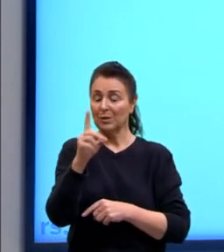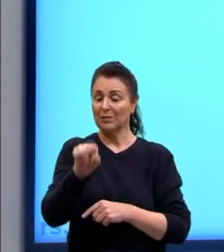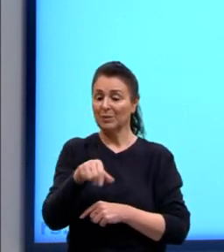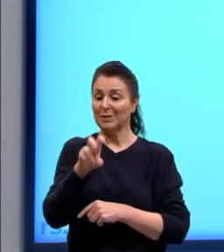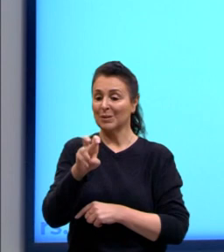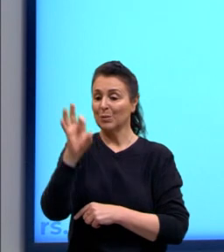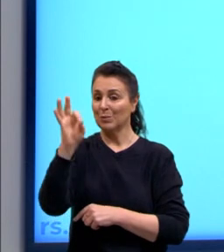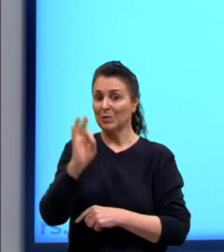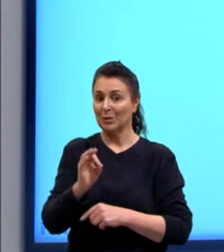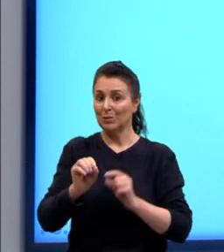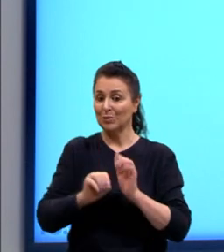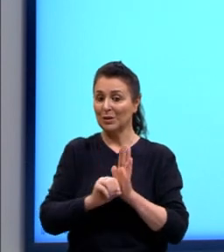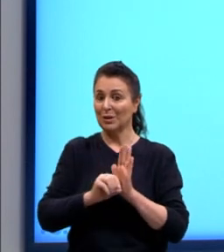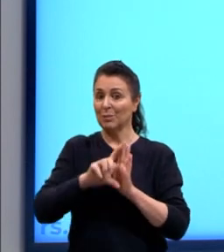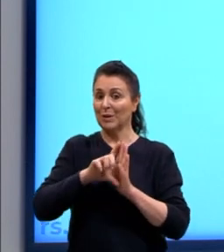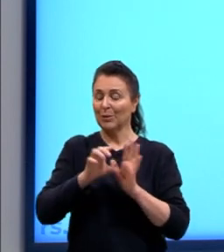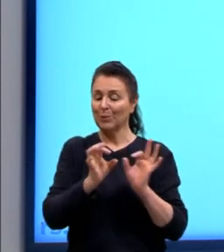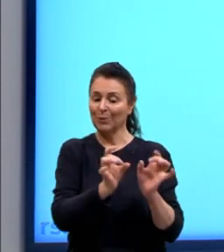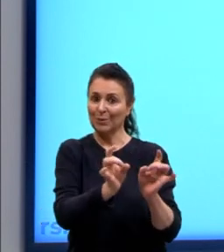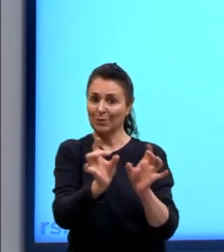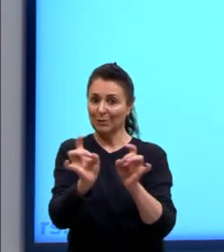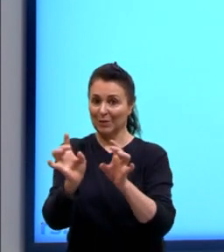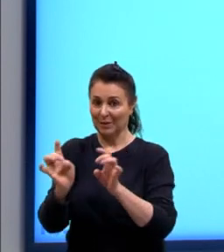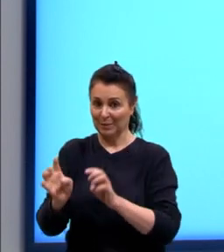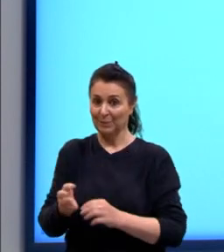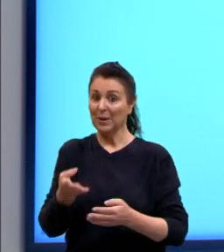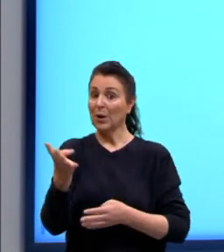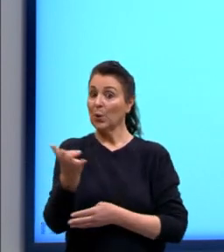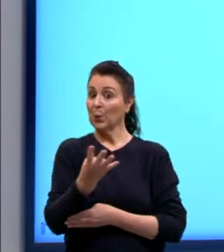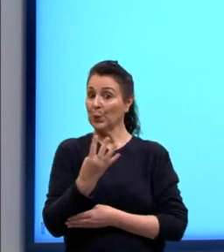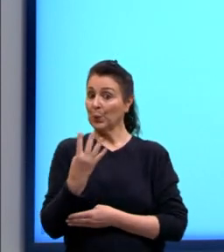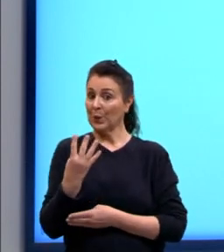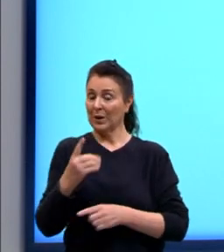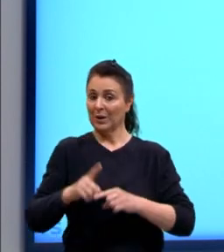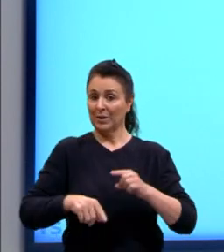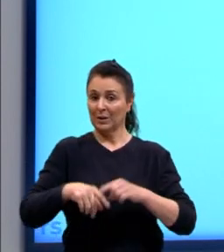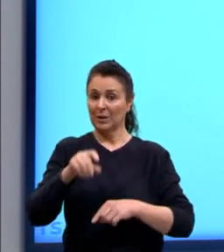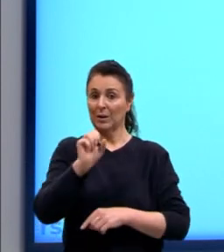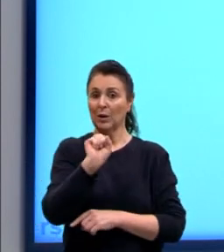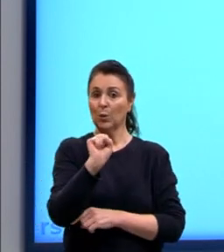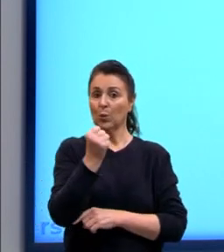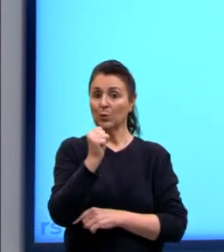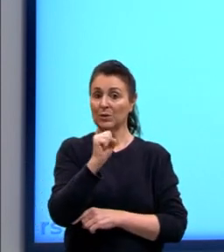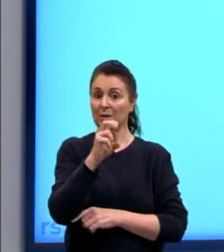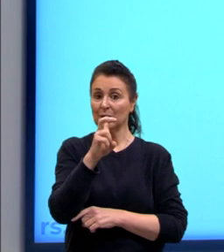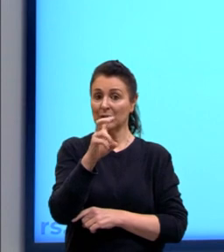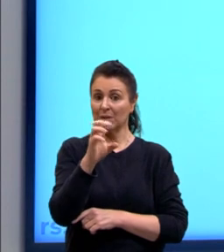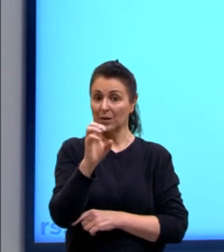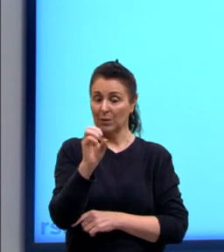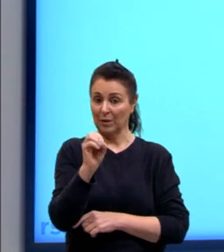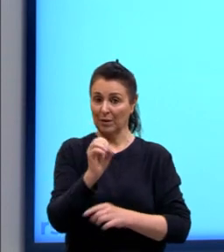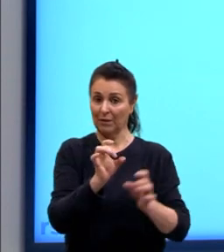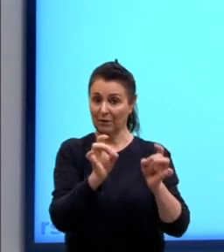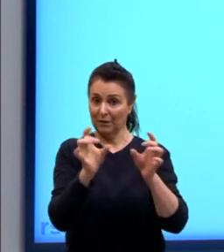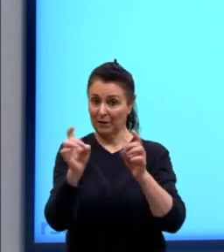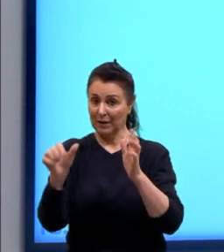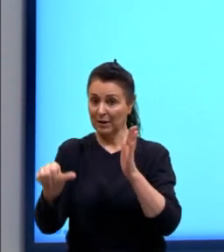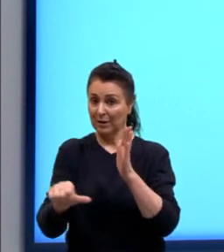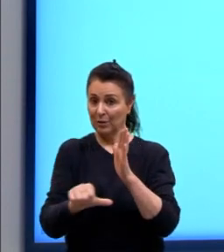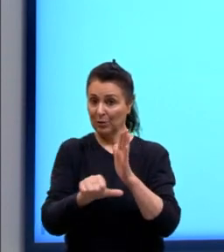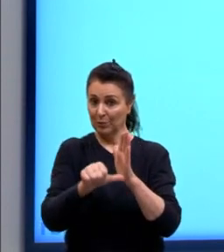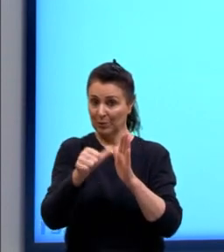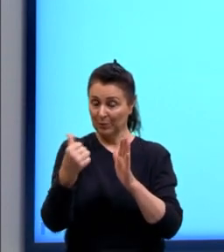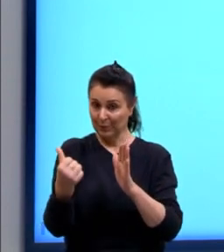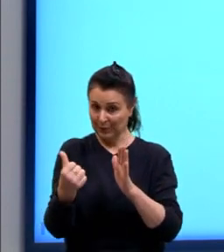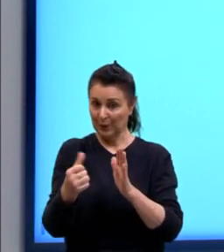vendas. Produto 4. 850 vendas no primeiro semestre e 1.200